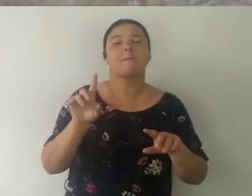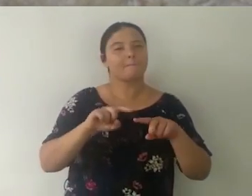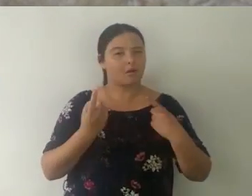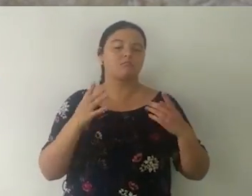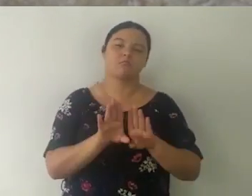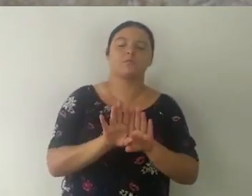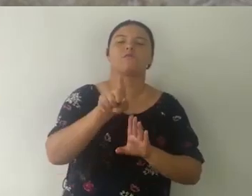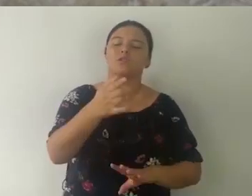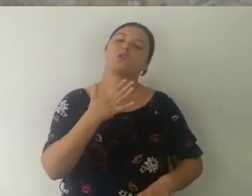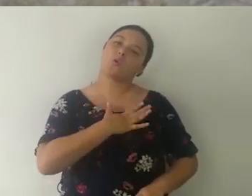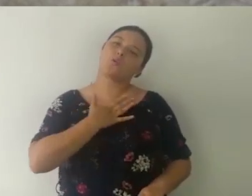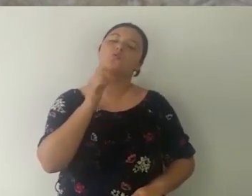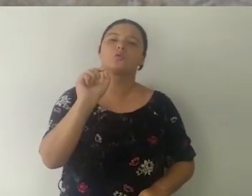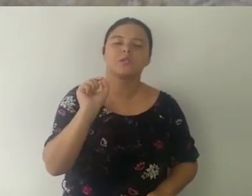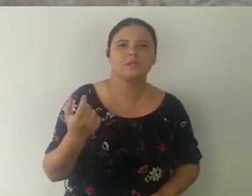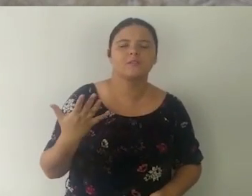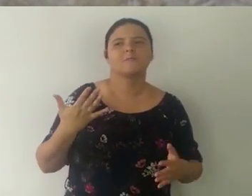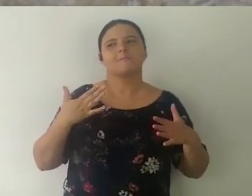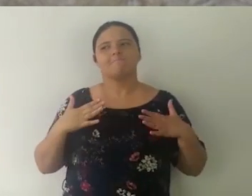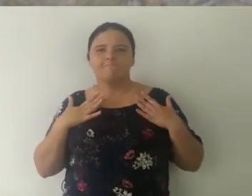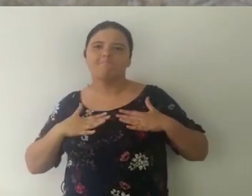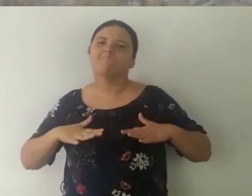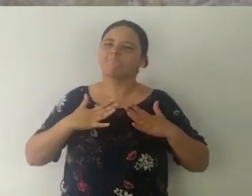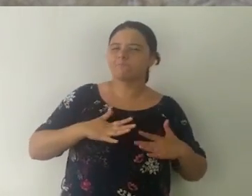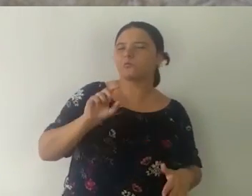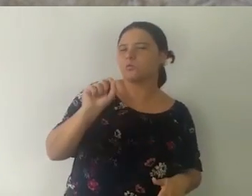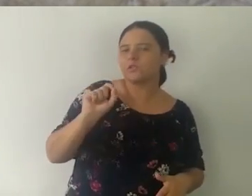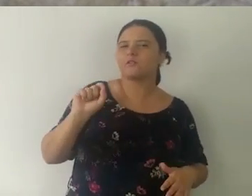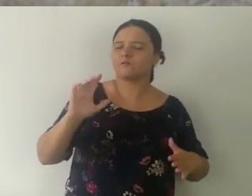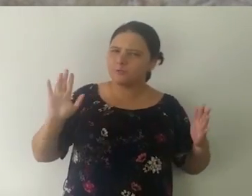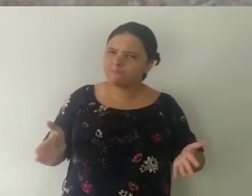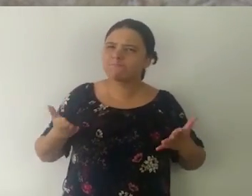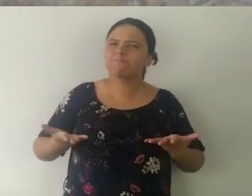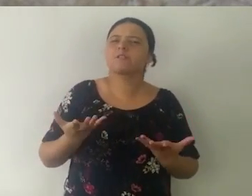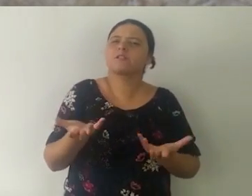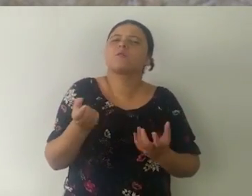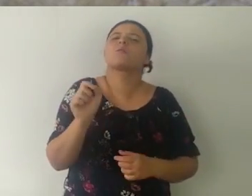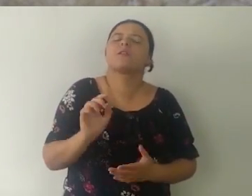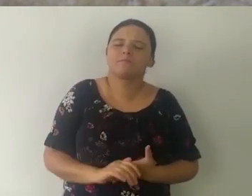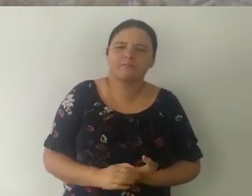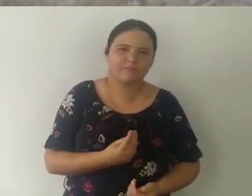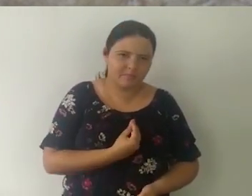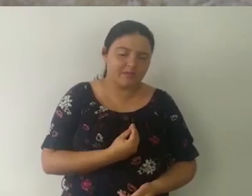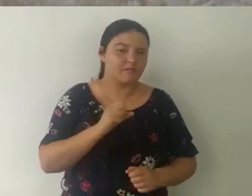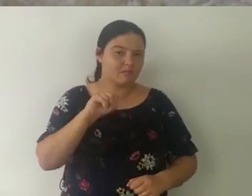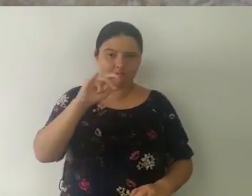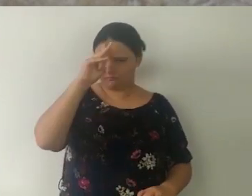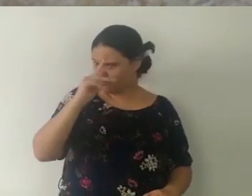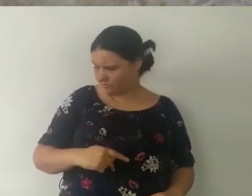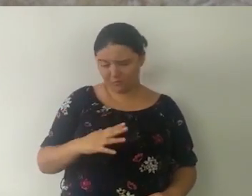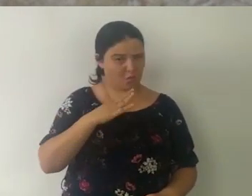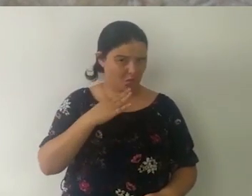como você tem que saber o que te agrada, né? O que te tranquiliza, que te estimula num relacionamento. Quem não tem uma boa